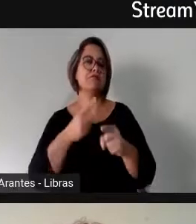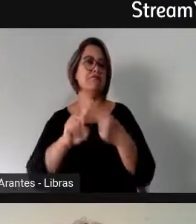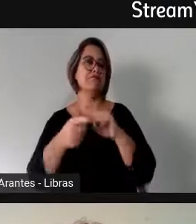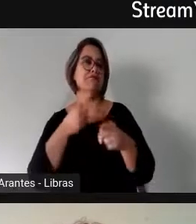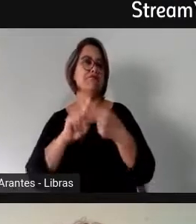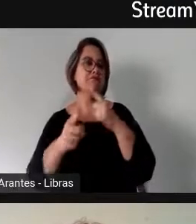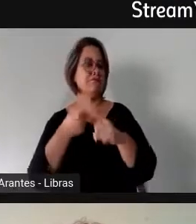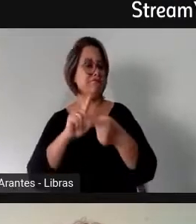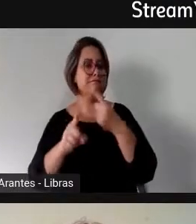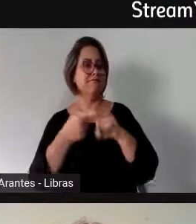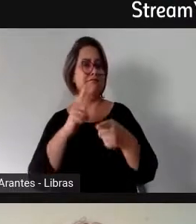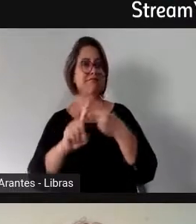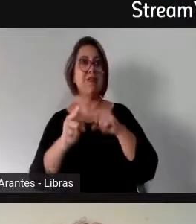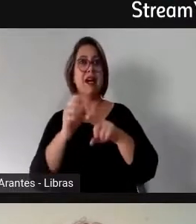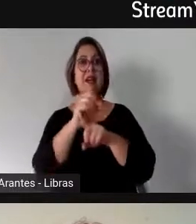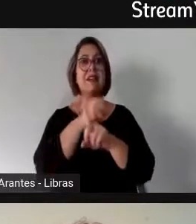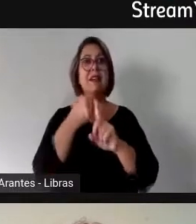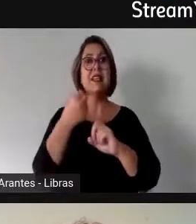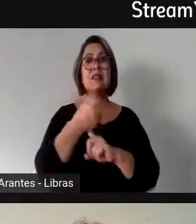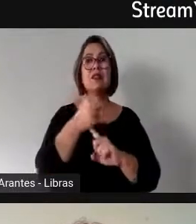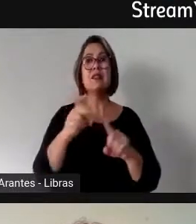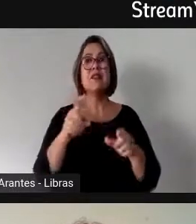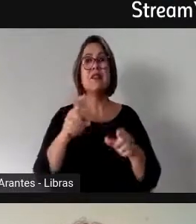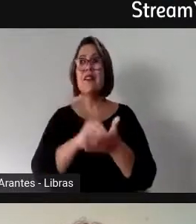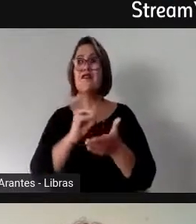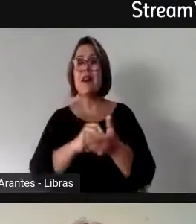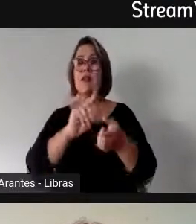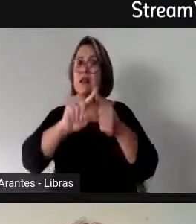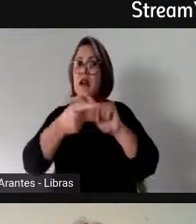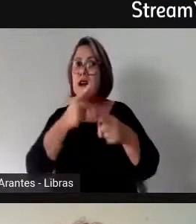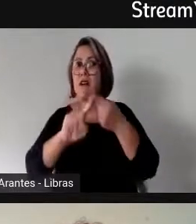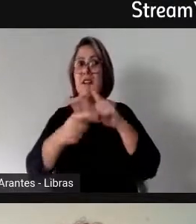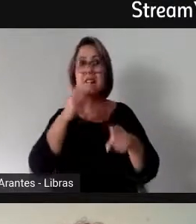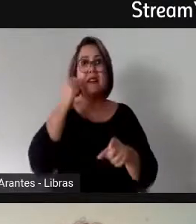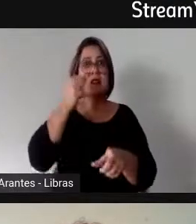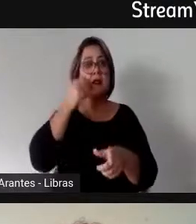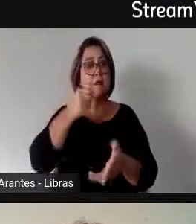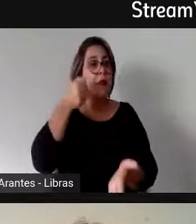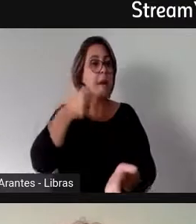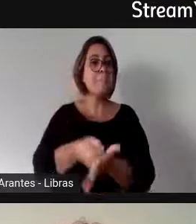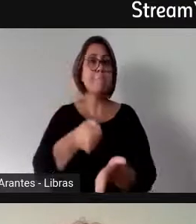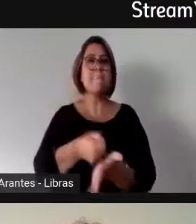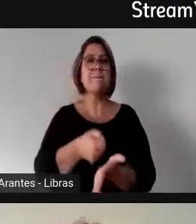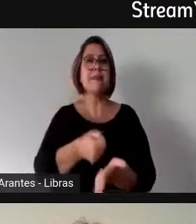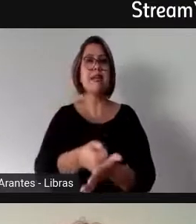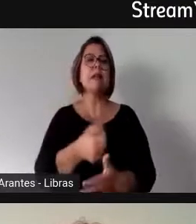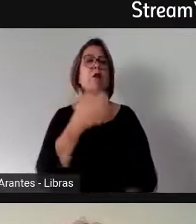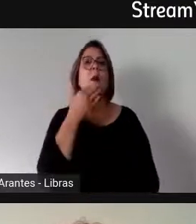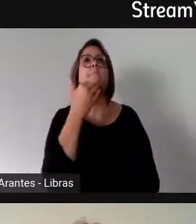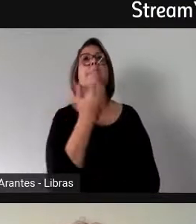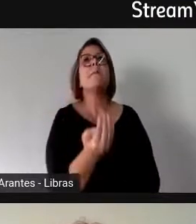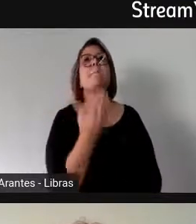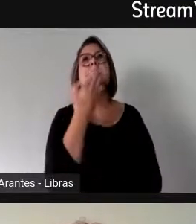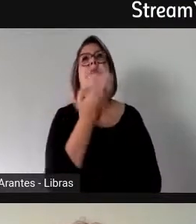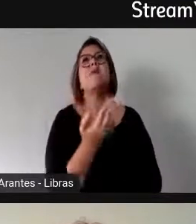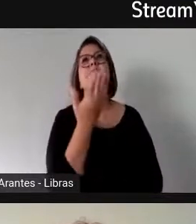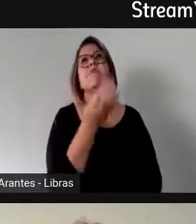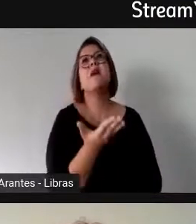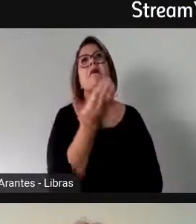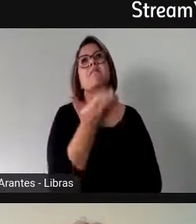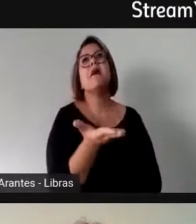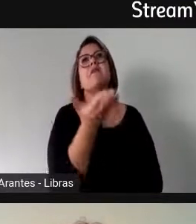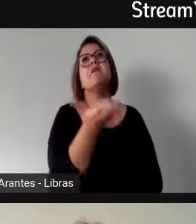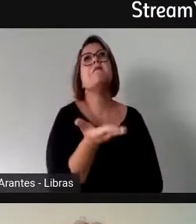a organização das mulheres para pressionar, então, não é mendigar que o que a instituição